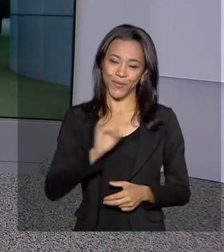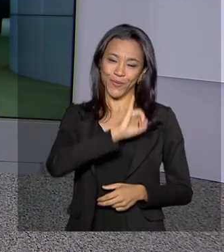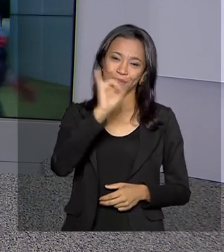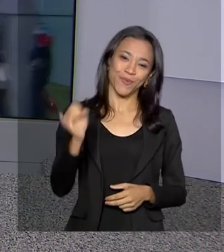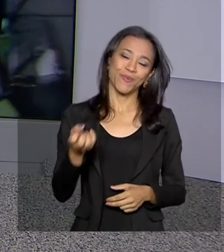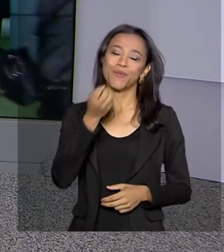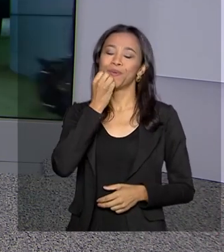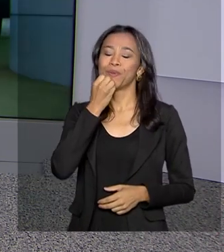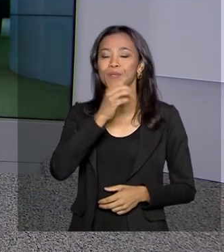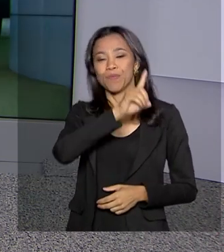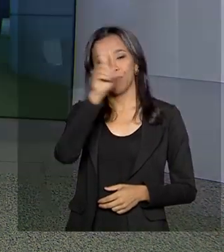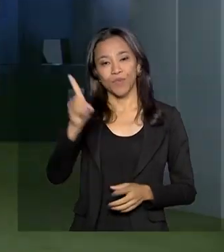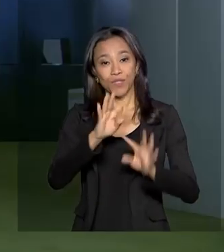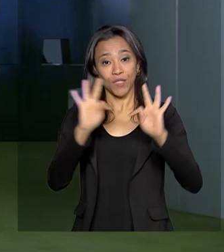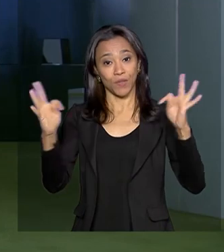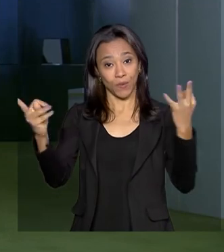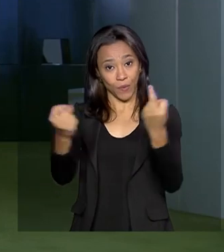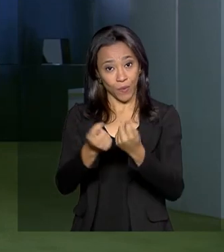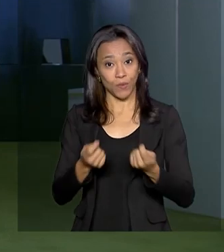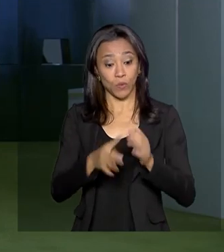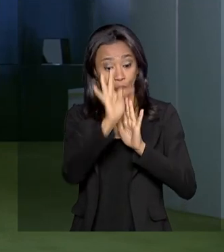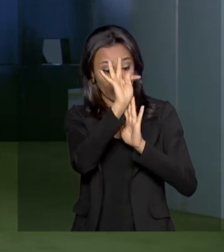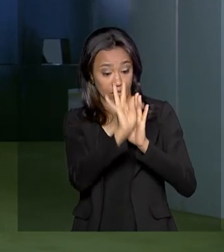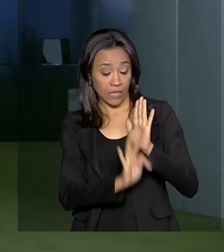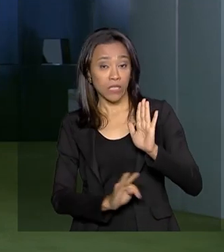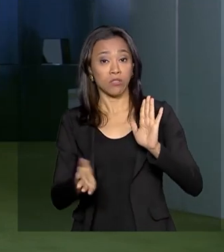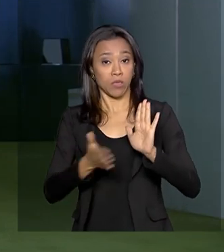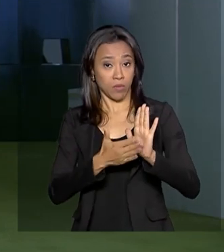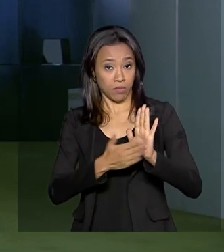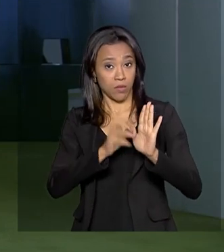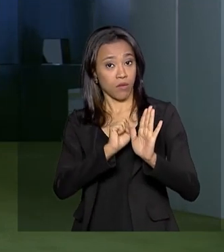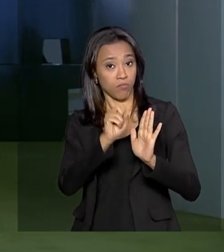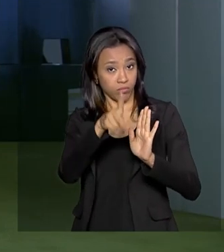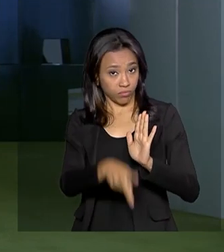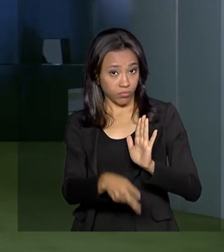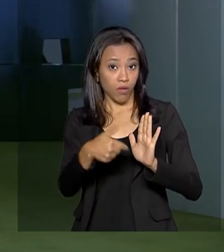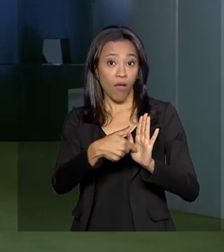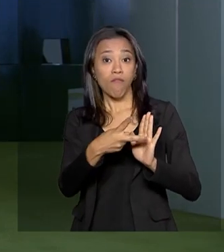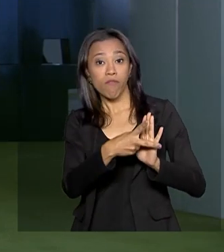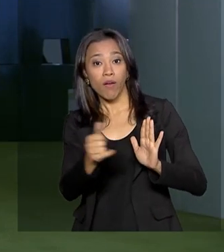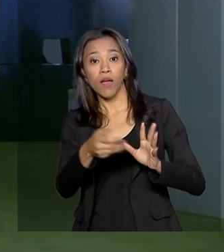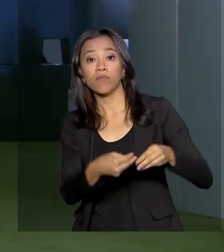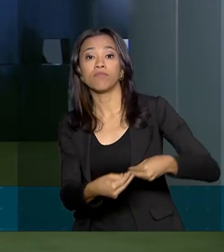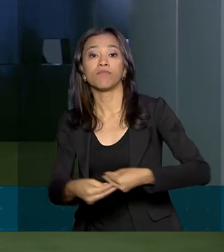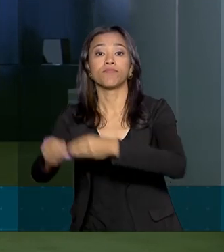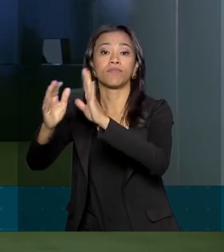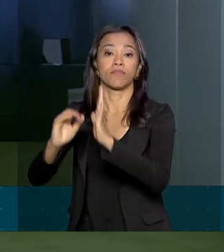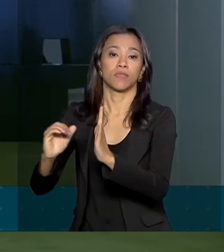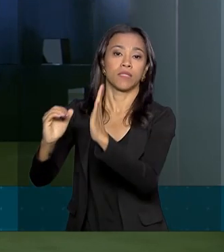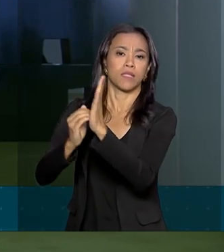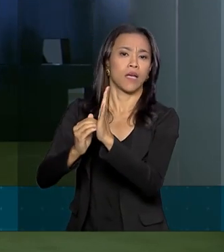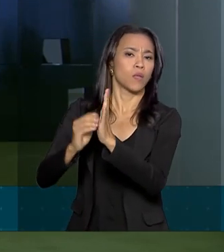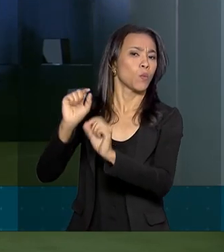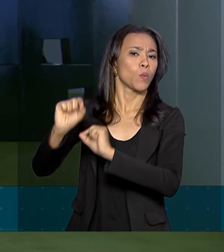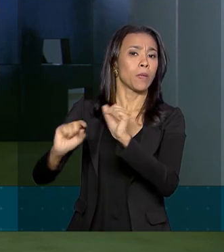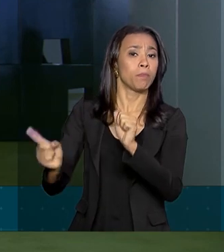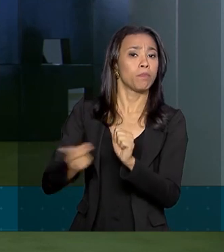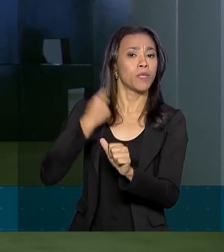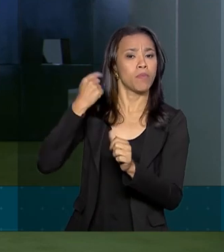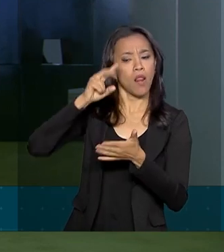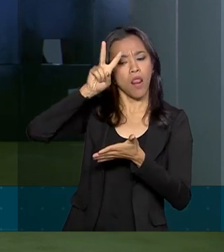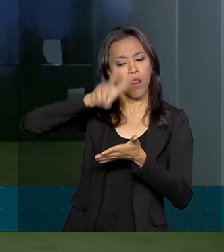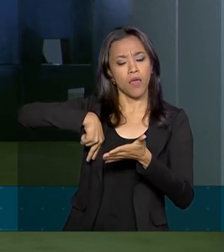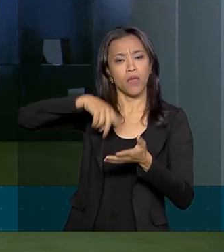bom dia Renata, bom dia a todos. O texto da reforma da Previdência segue agora para o Senado. E o primeiro passo é a leitura de um